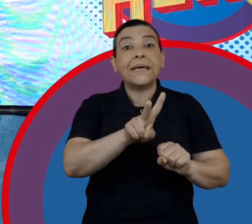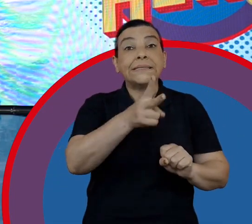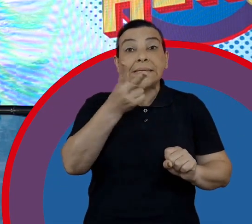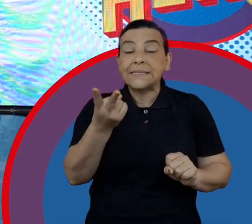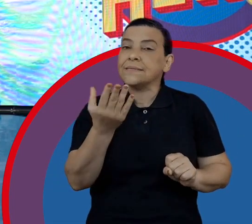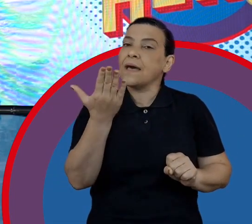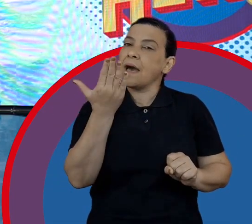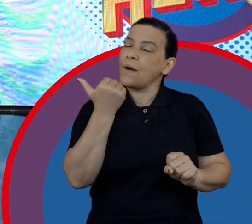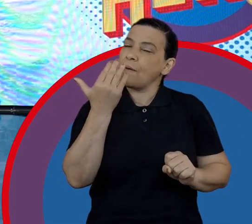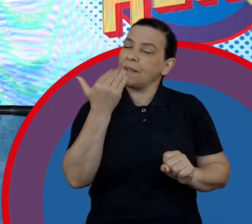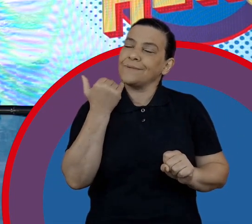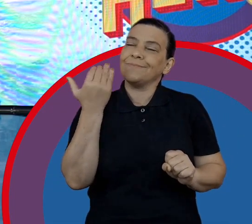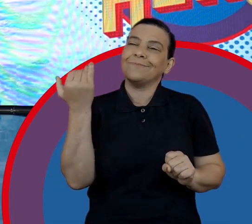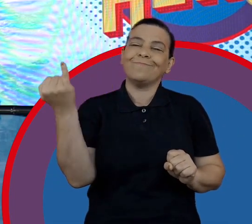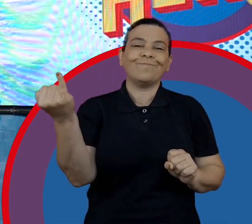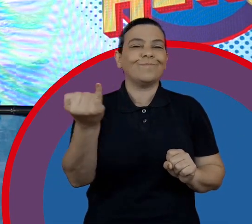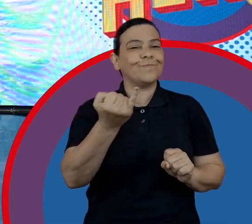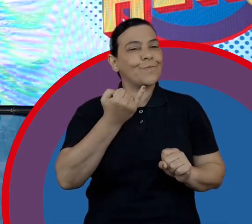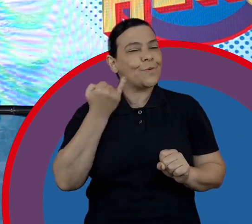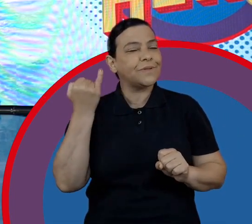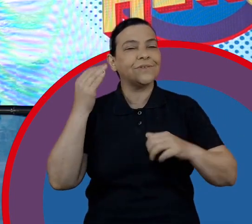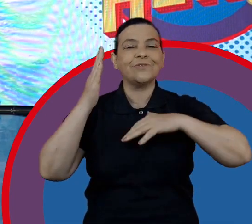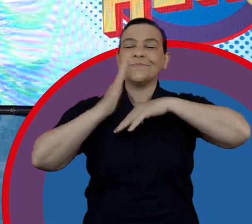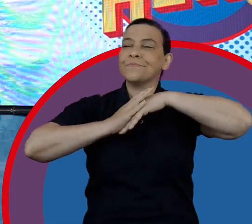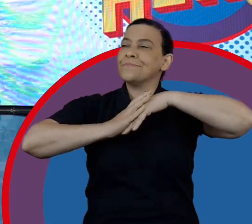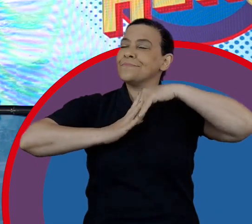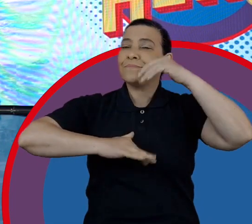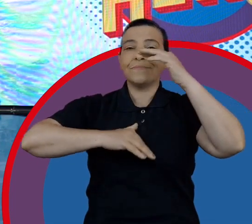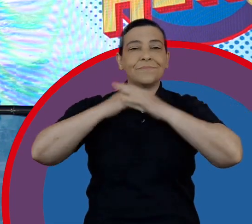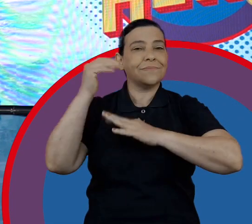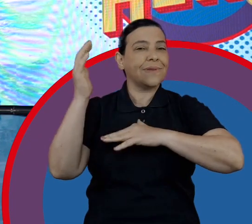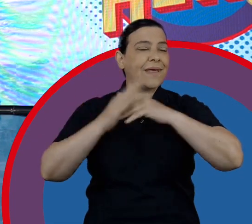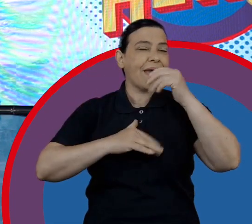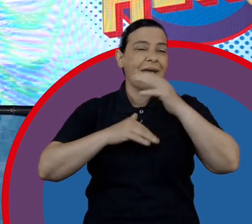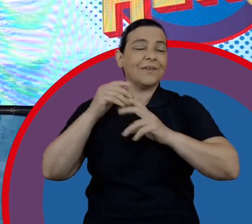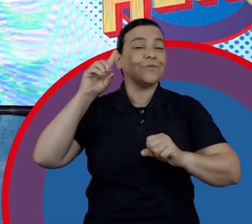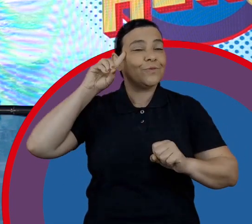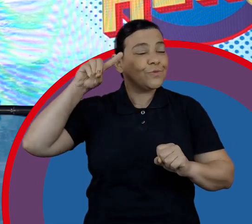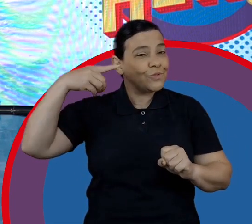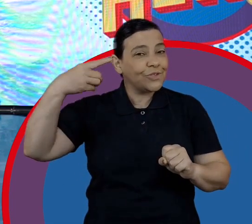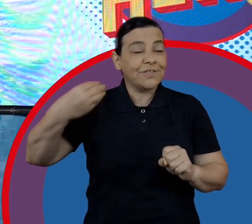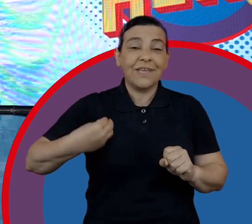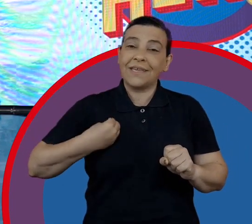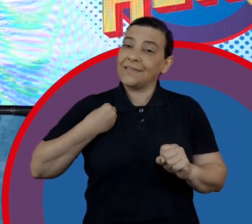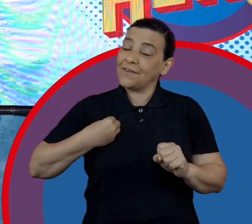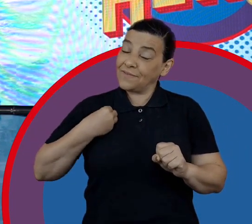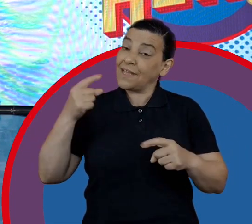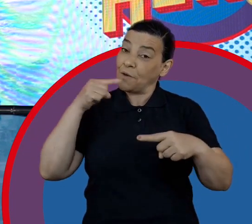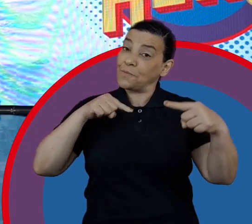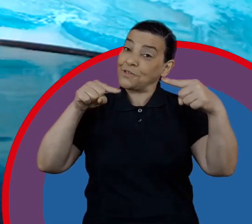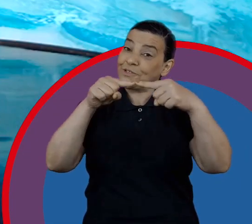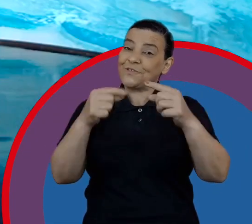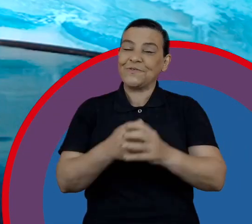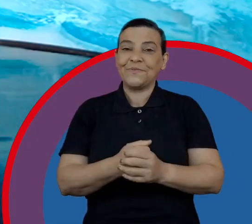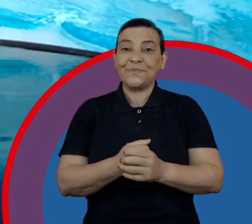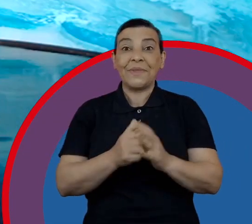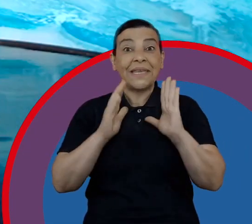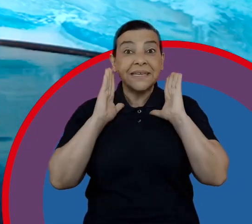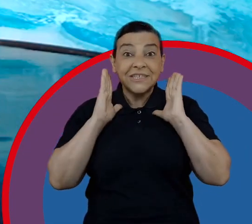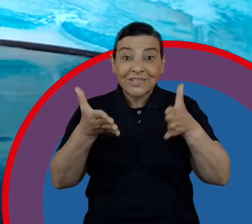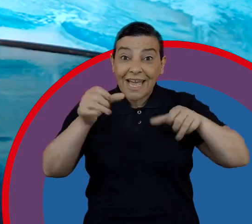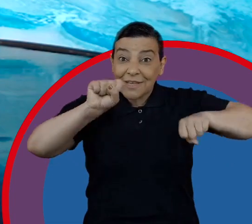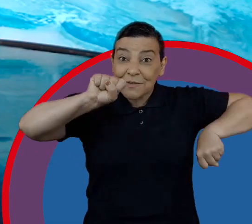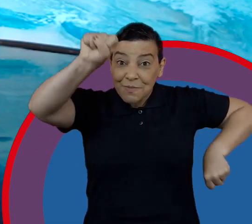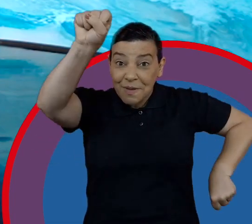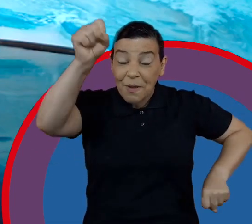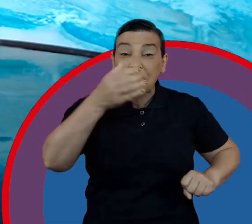mas estão fazendo com que a transição alimentar seja algo prático, seja algo do nosso dia a dia. Esse é o objetivo. Bom, e para quem